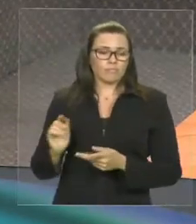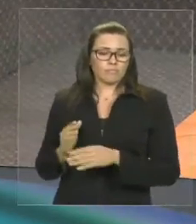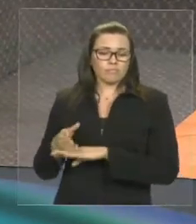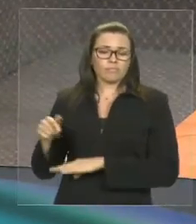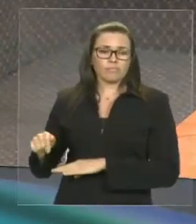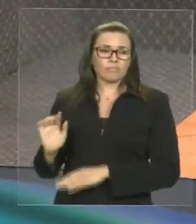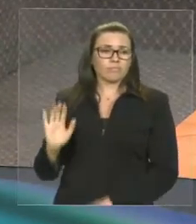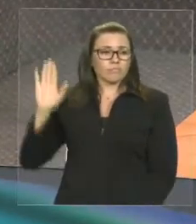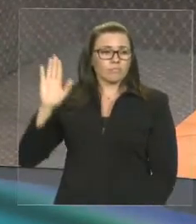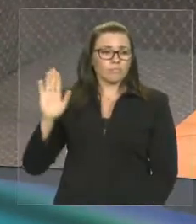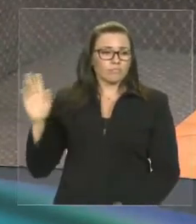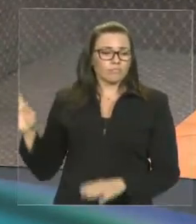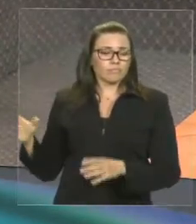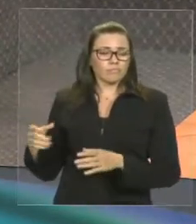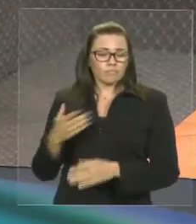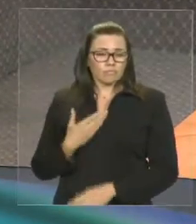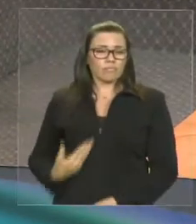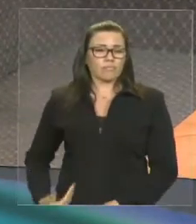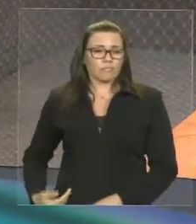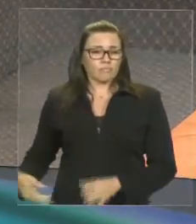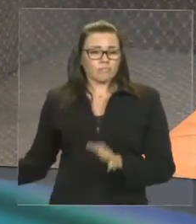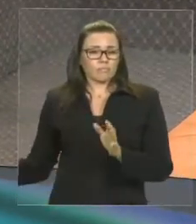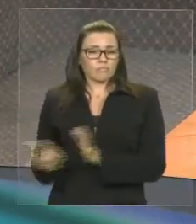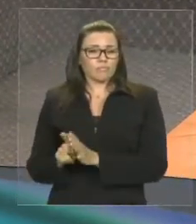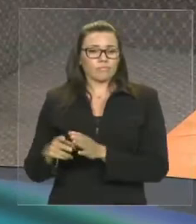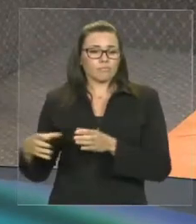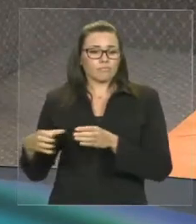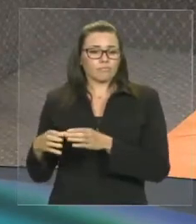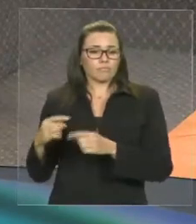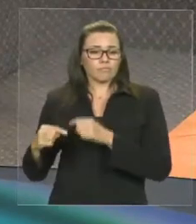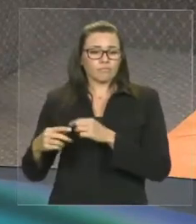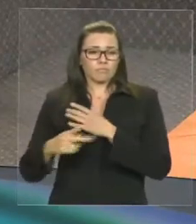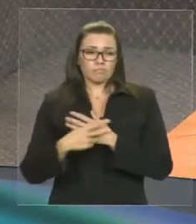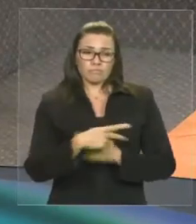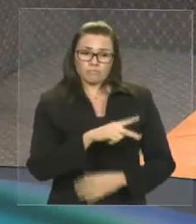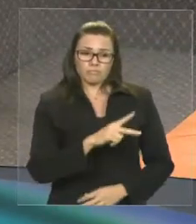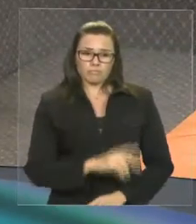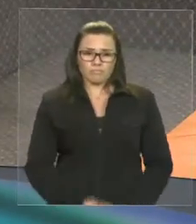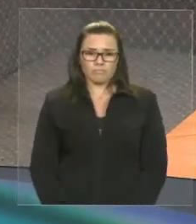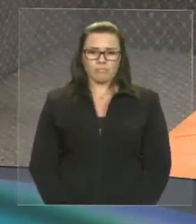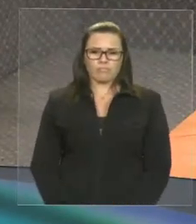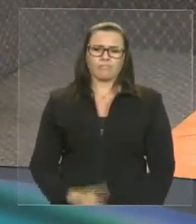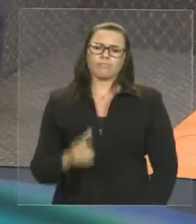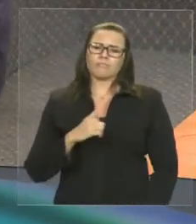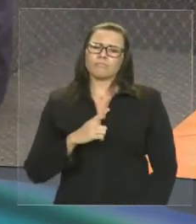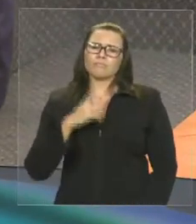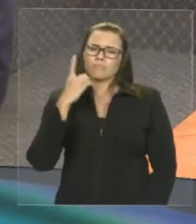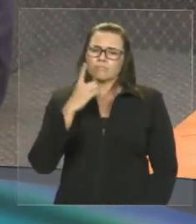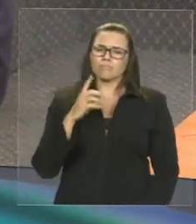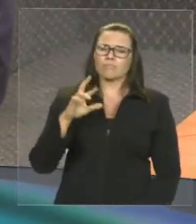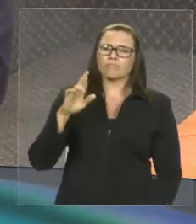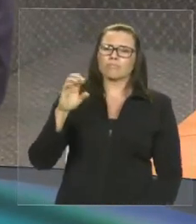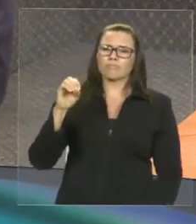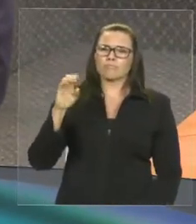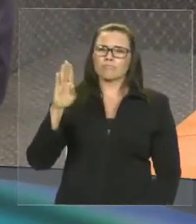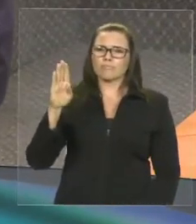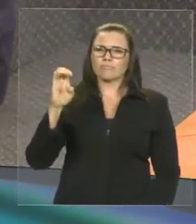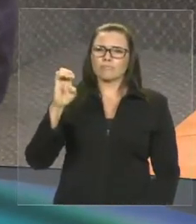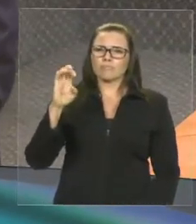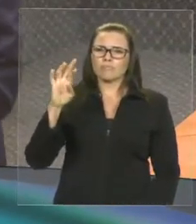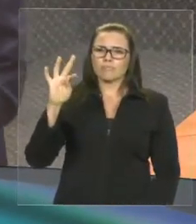Não estava o ilustre deputado Roberto Costa. Por que eu estou citando esse, deputado Edilásio?